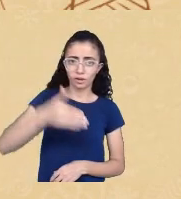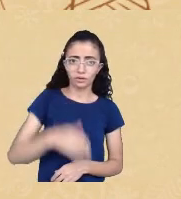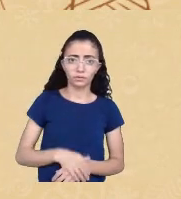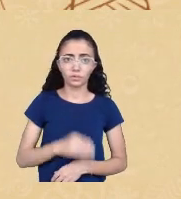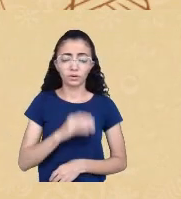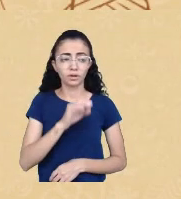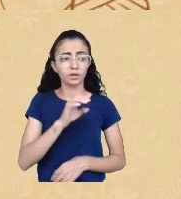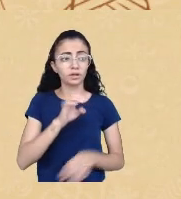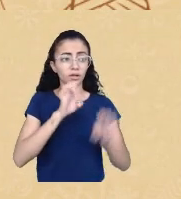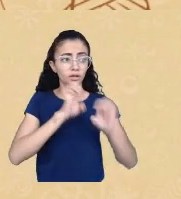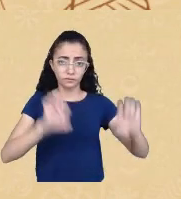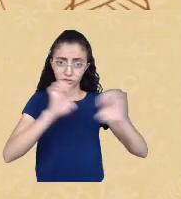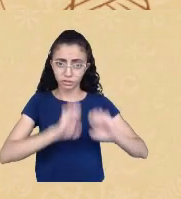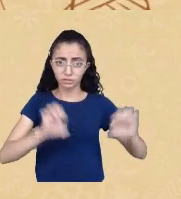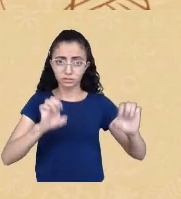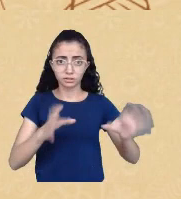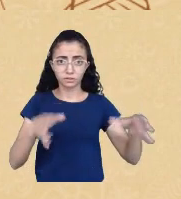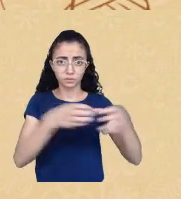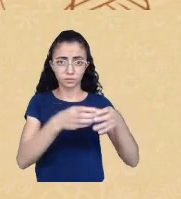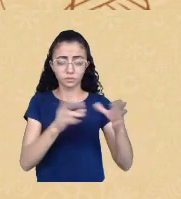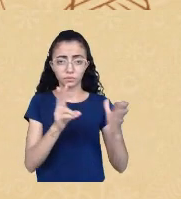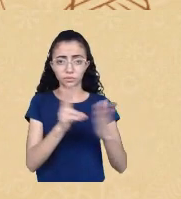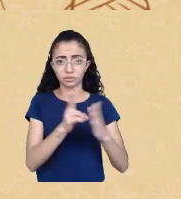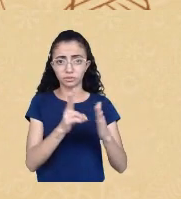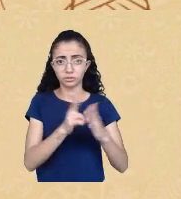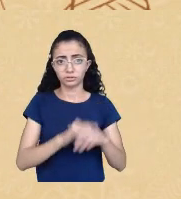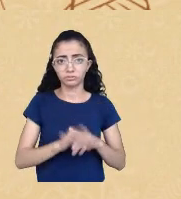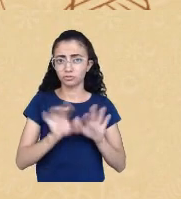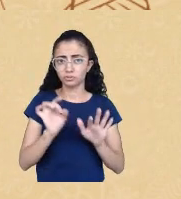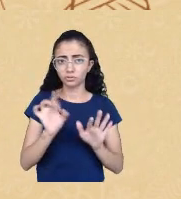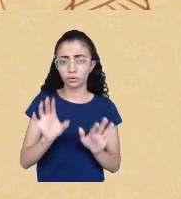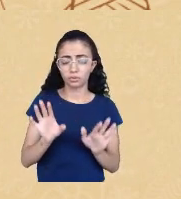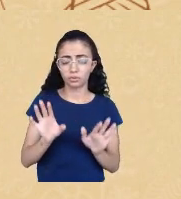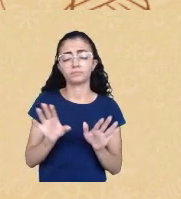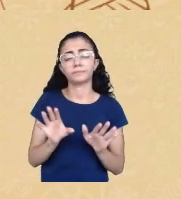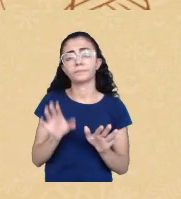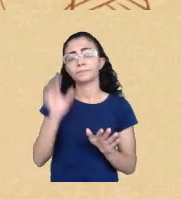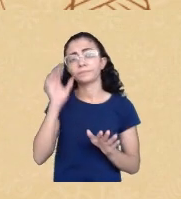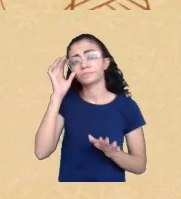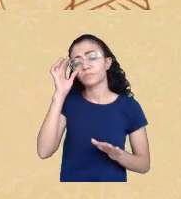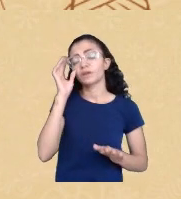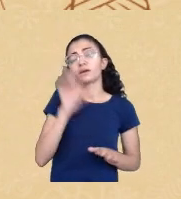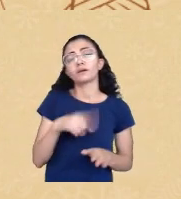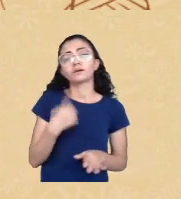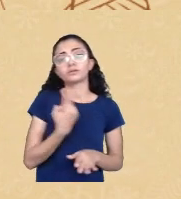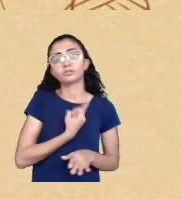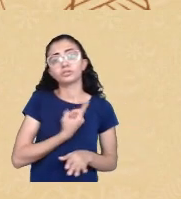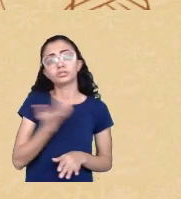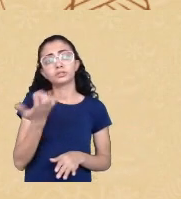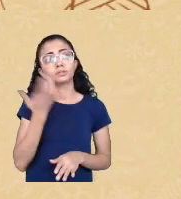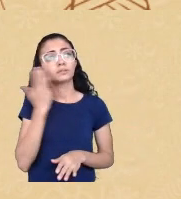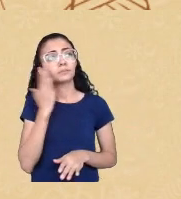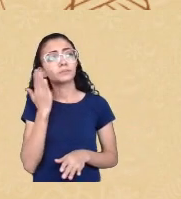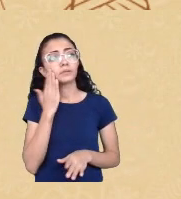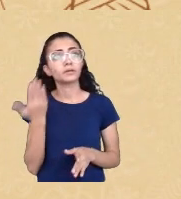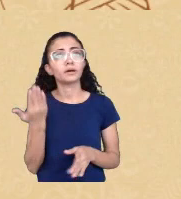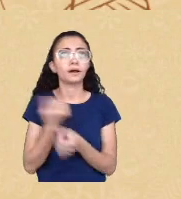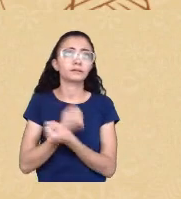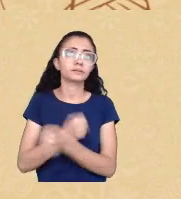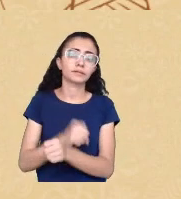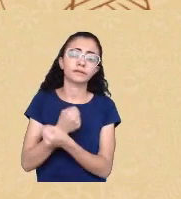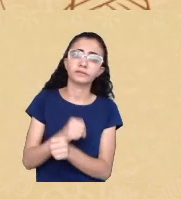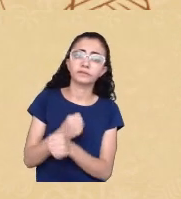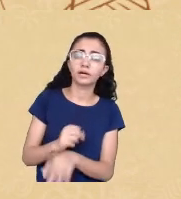nós continuamos tendo esse acesso nos interessa a escravidão dizer que os negros